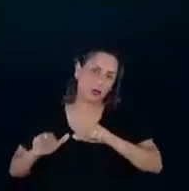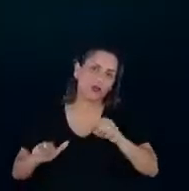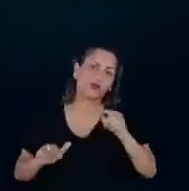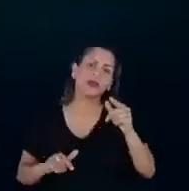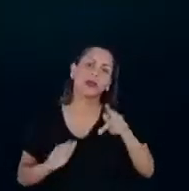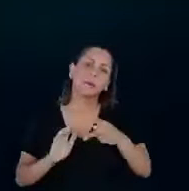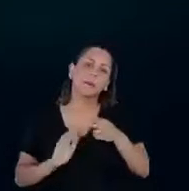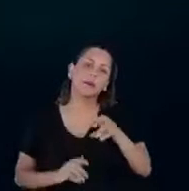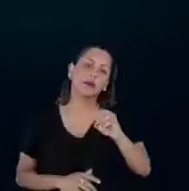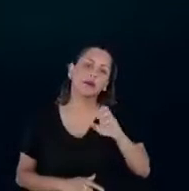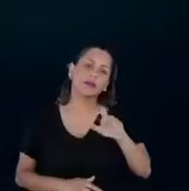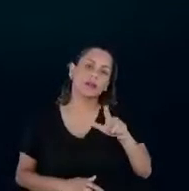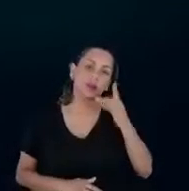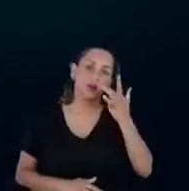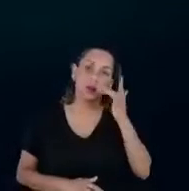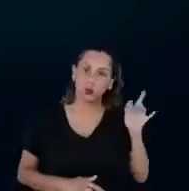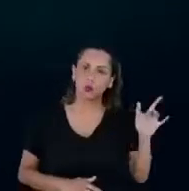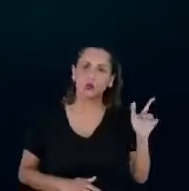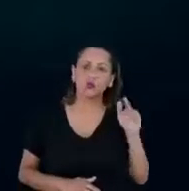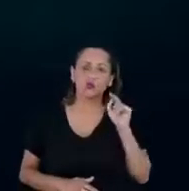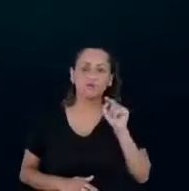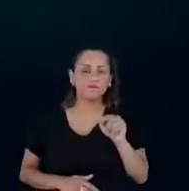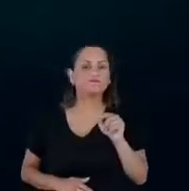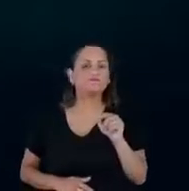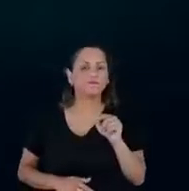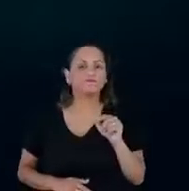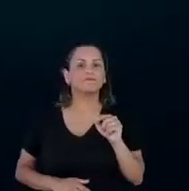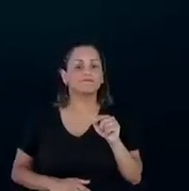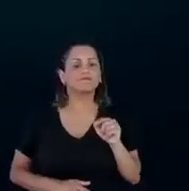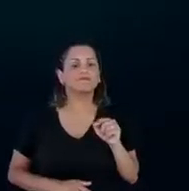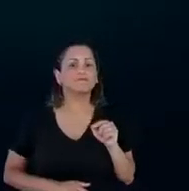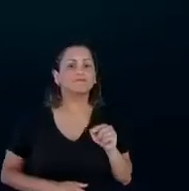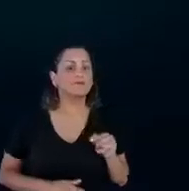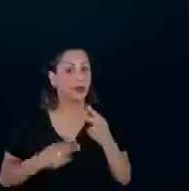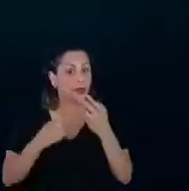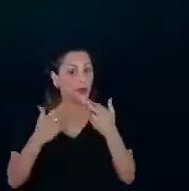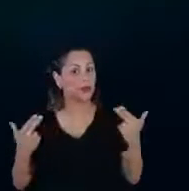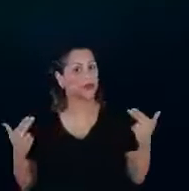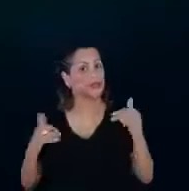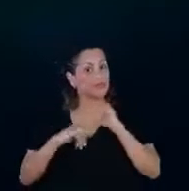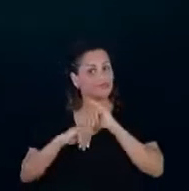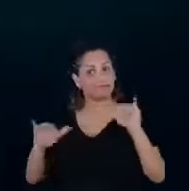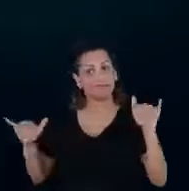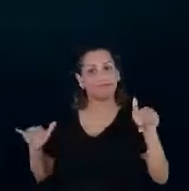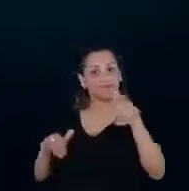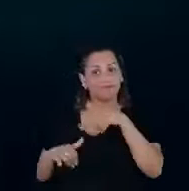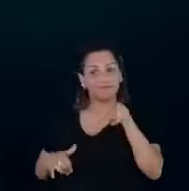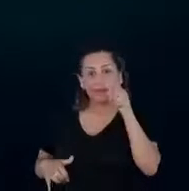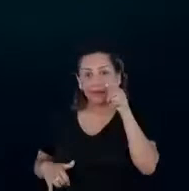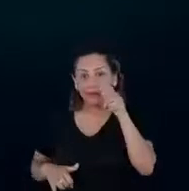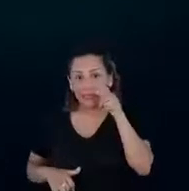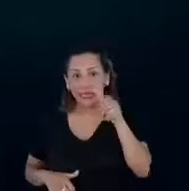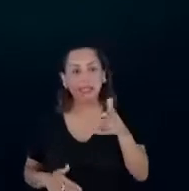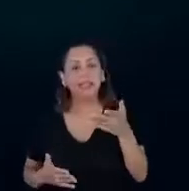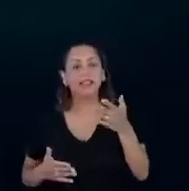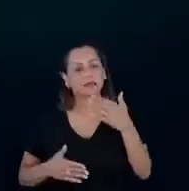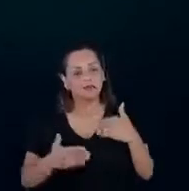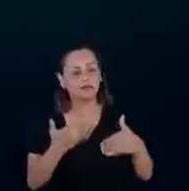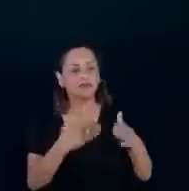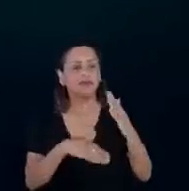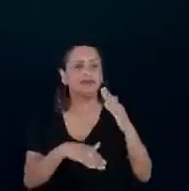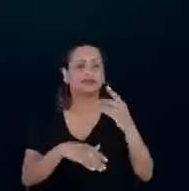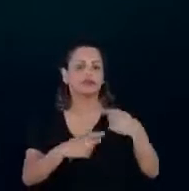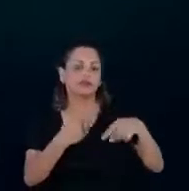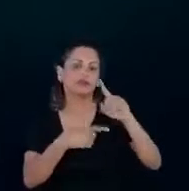isso é um, acho que é uma grande notícia para quem, de fato, tem interesse em avançar e adquirir um